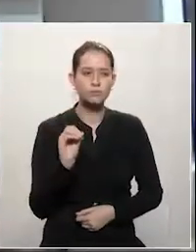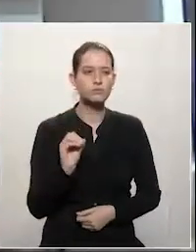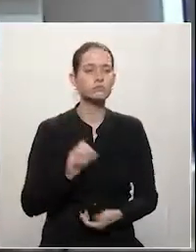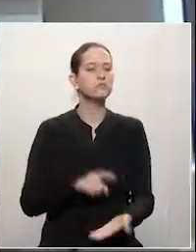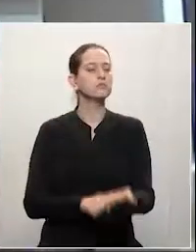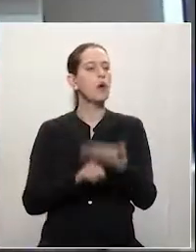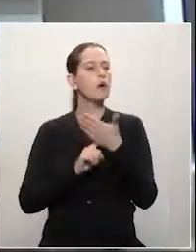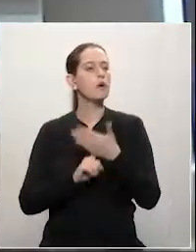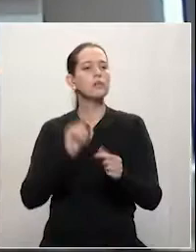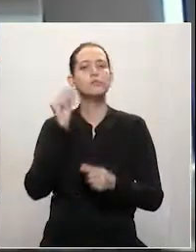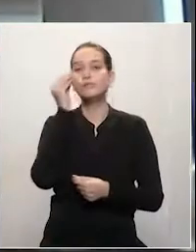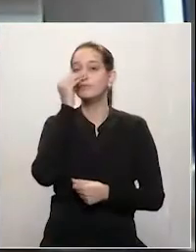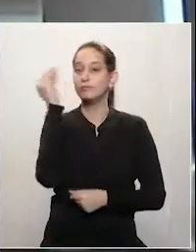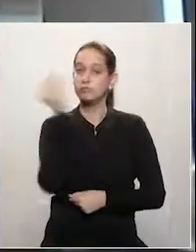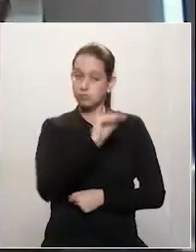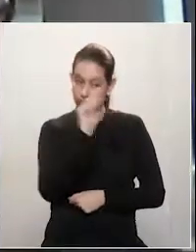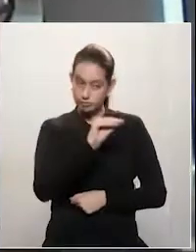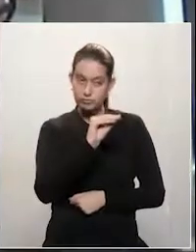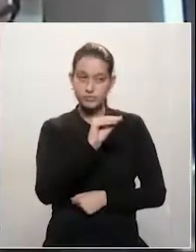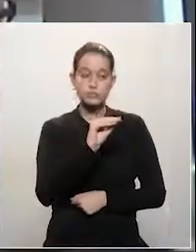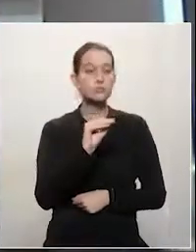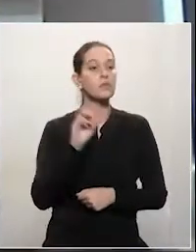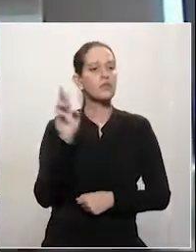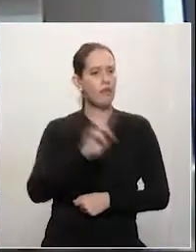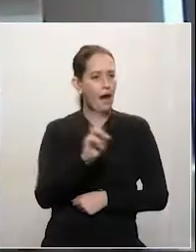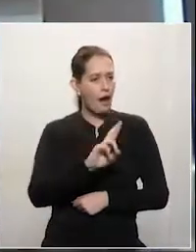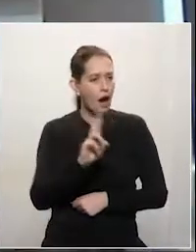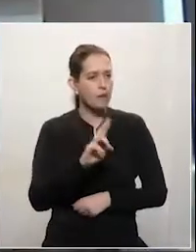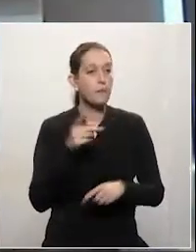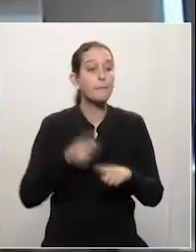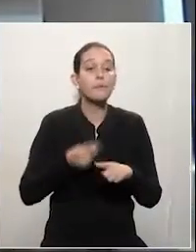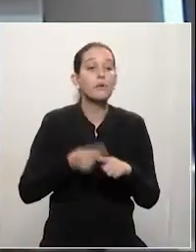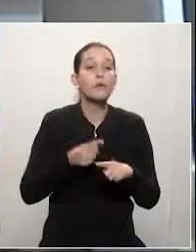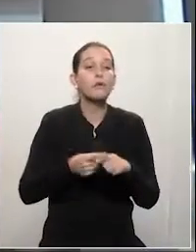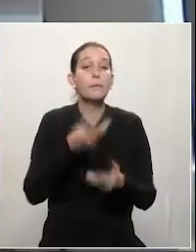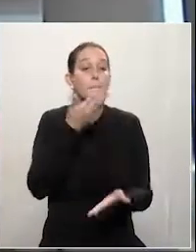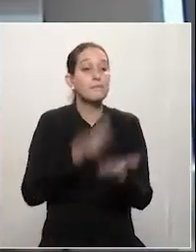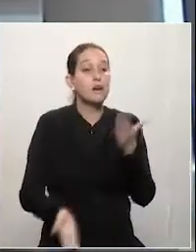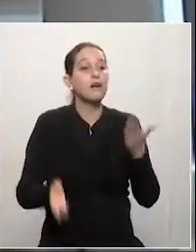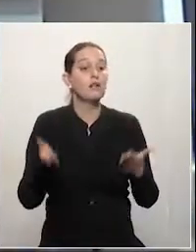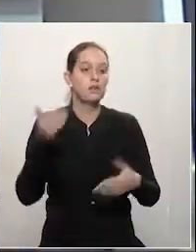PSDB nas eleições presidenciais pós-Fernando Henrique Cardoso,